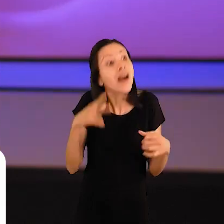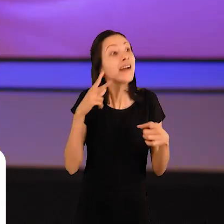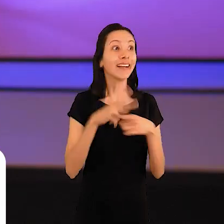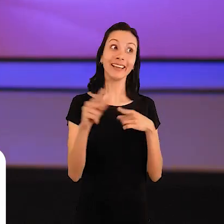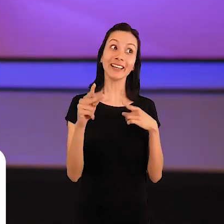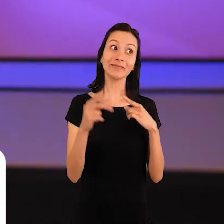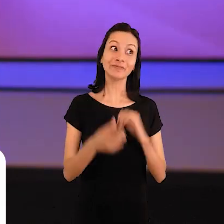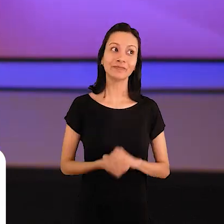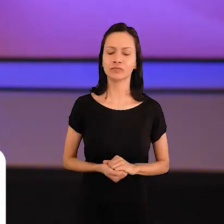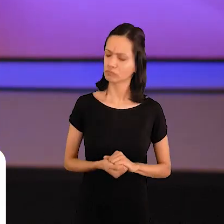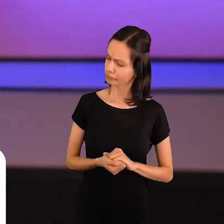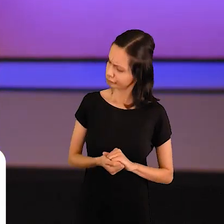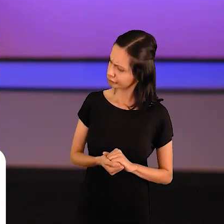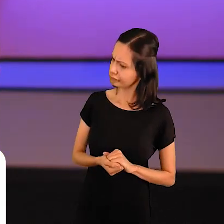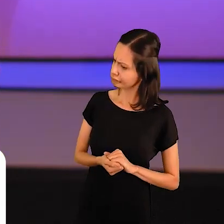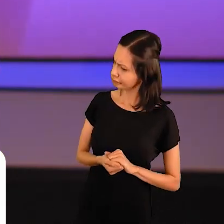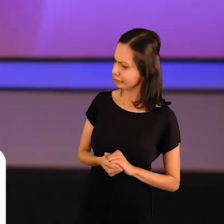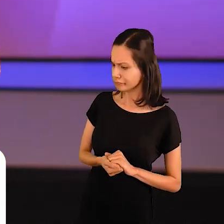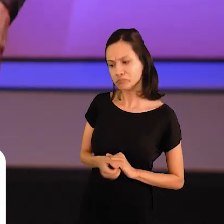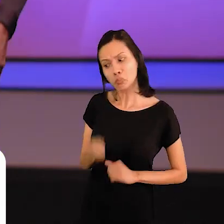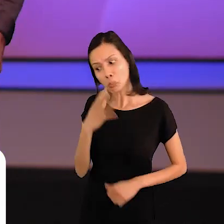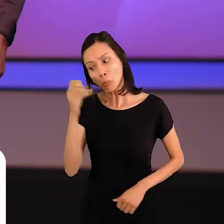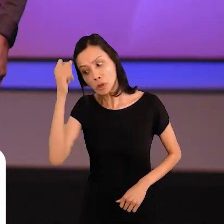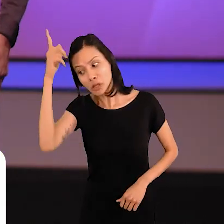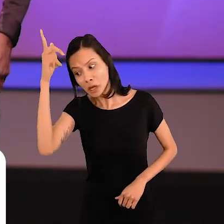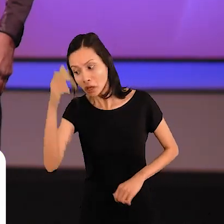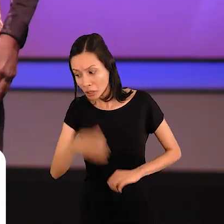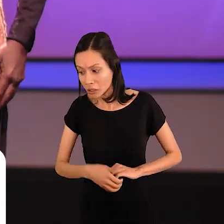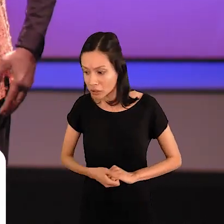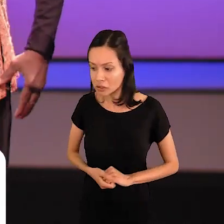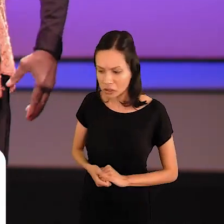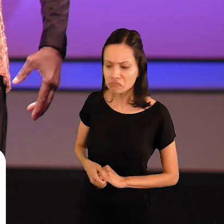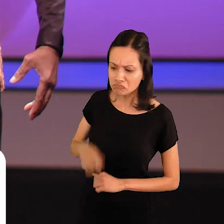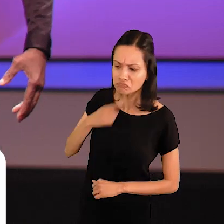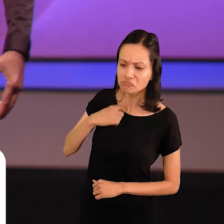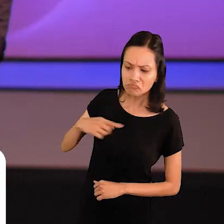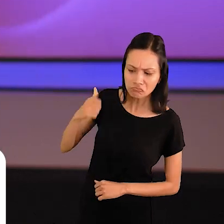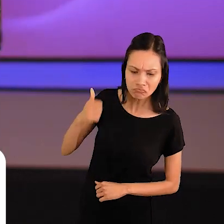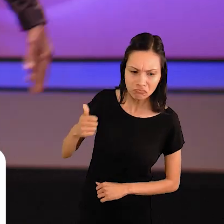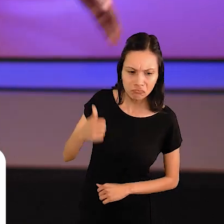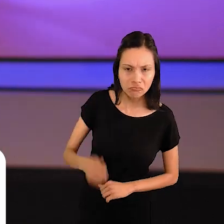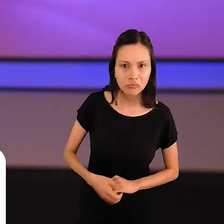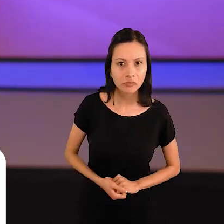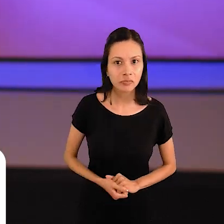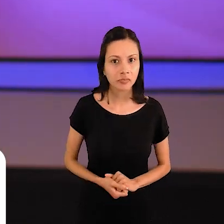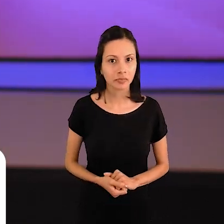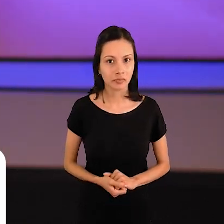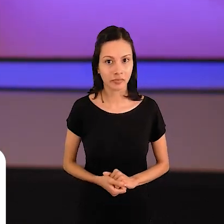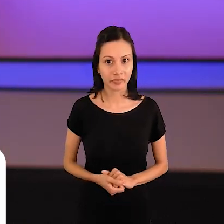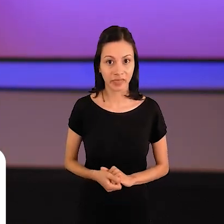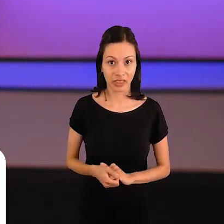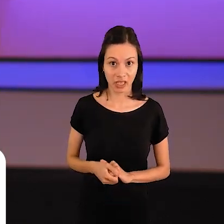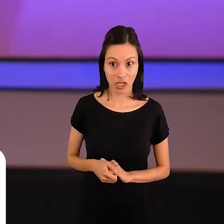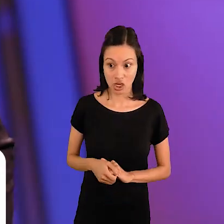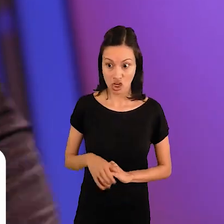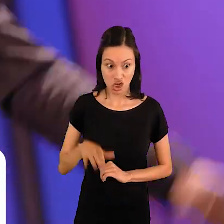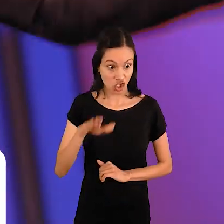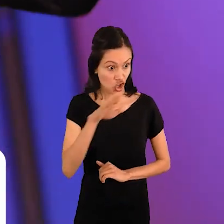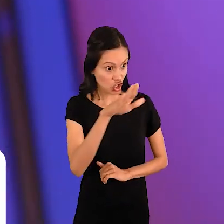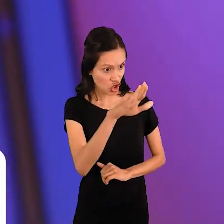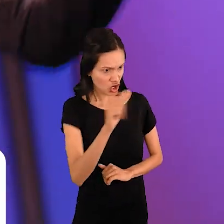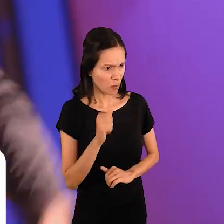Oh, boa ideia! O rei gostou muito. E também chamou o cozinheiro na hora e disse